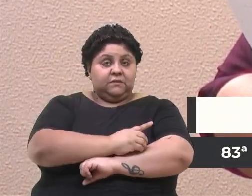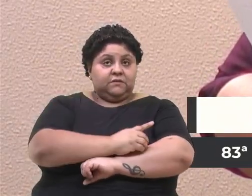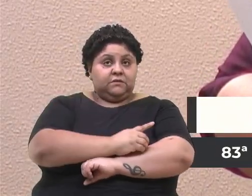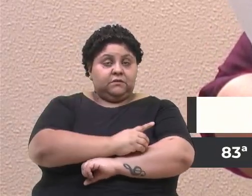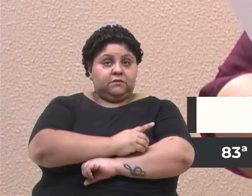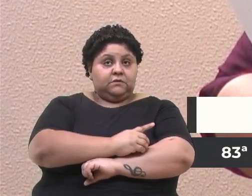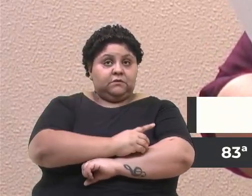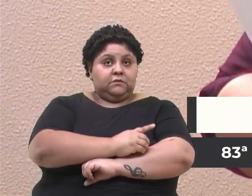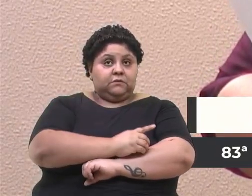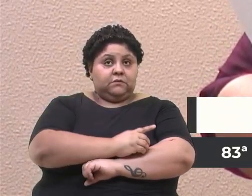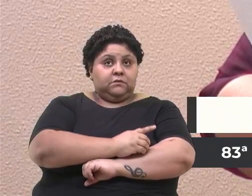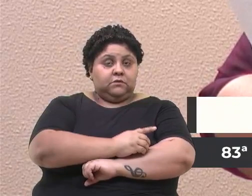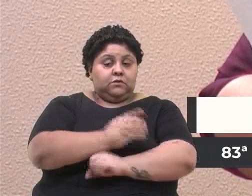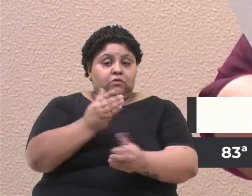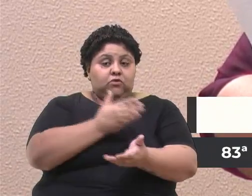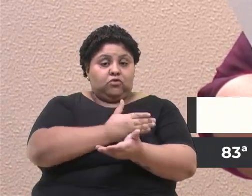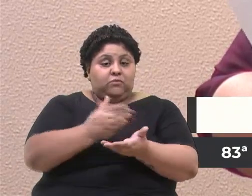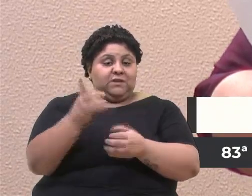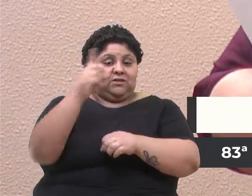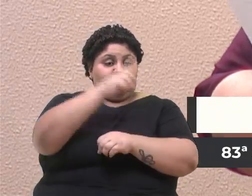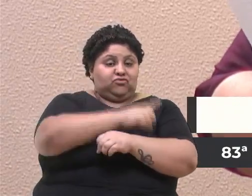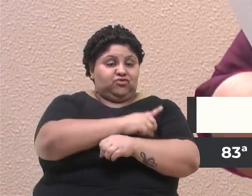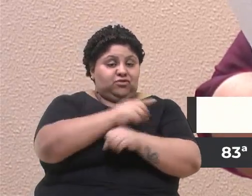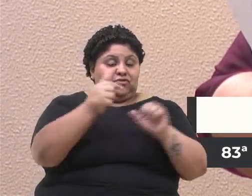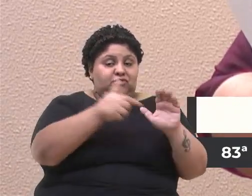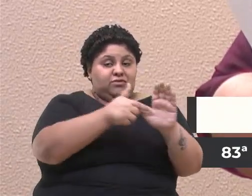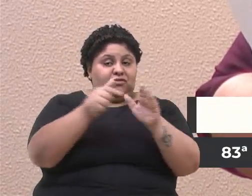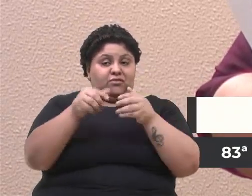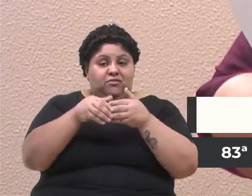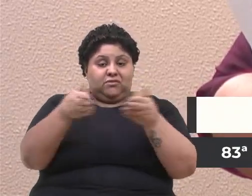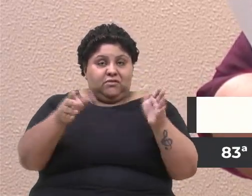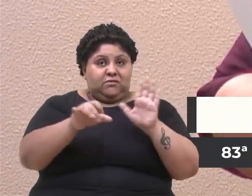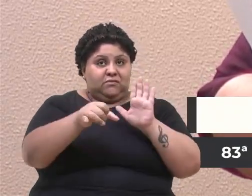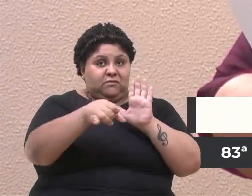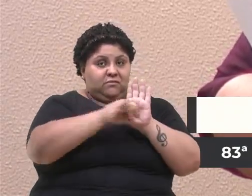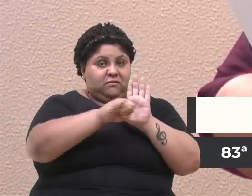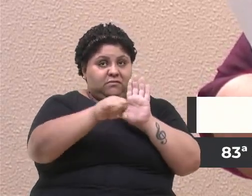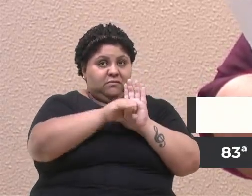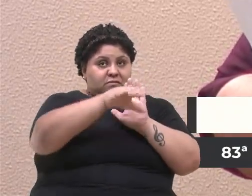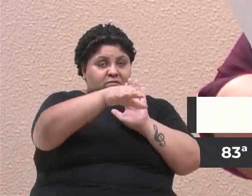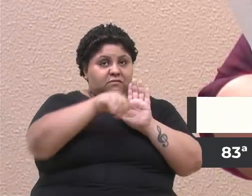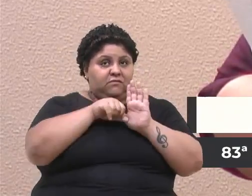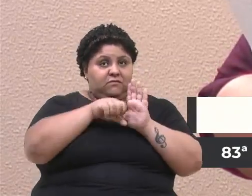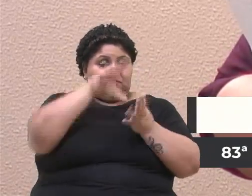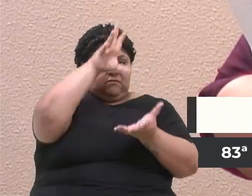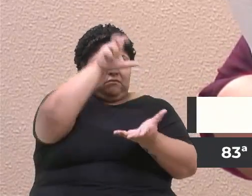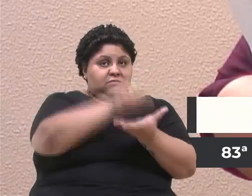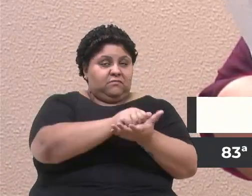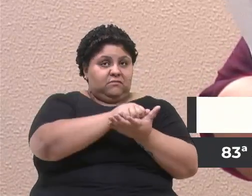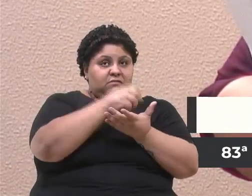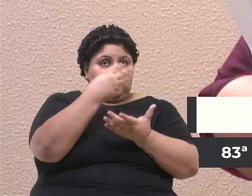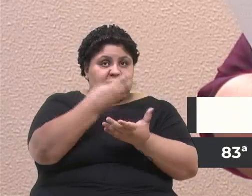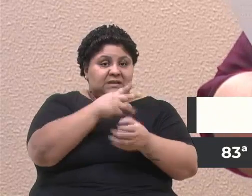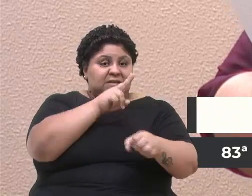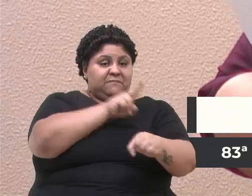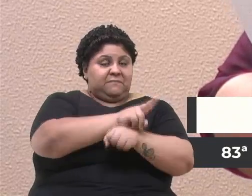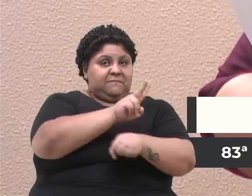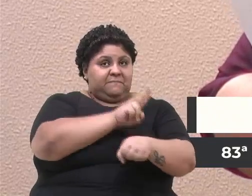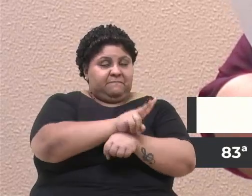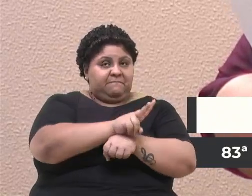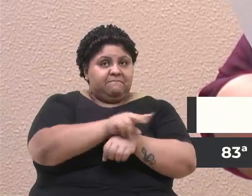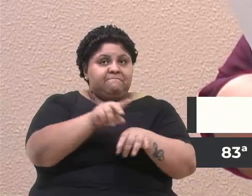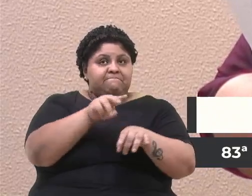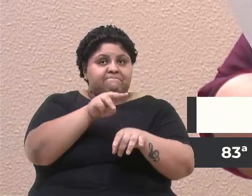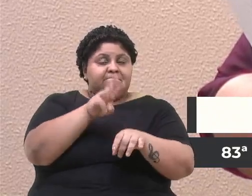data de publicação da decisão, abertura de edital para aquisição e credenciamento de mais de 3 mil vagas, além das existentes,